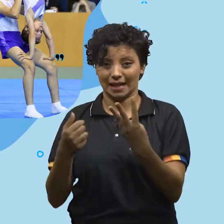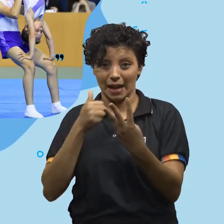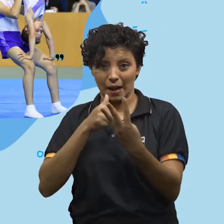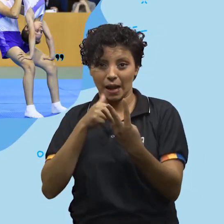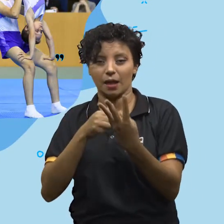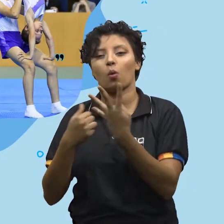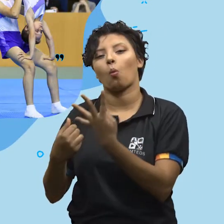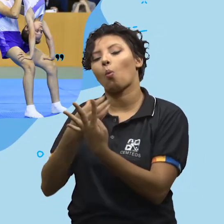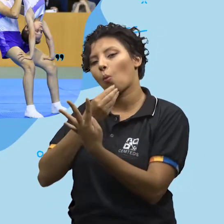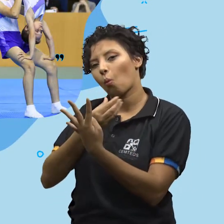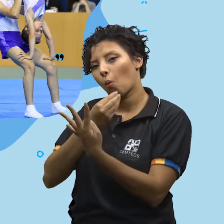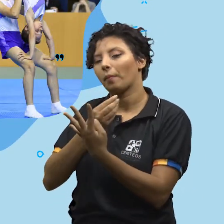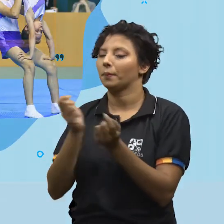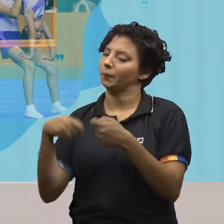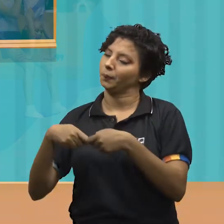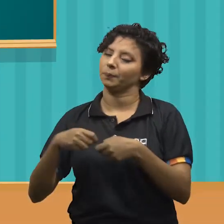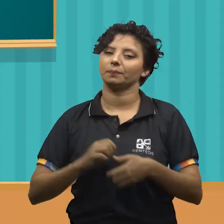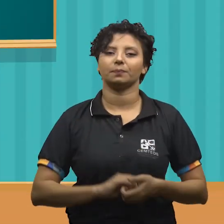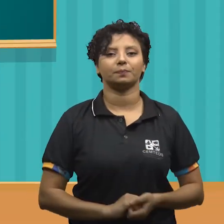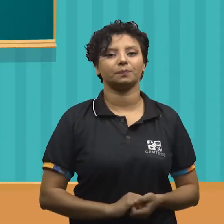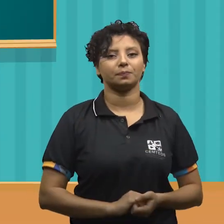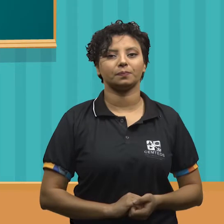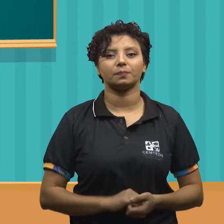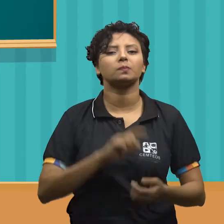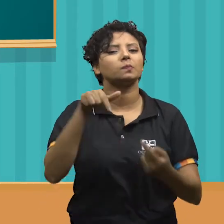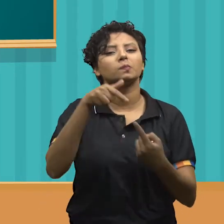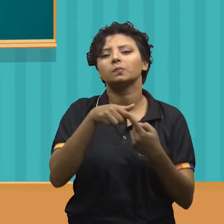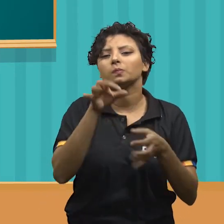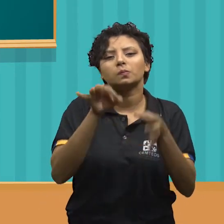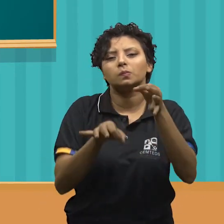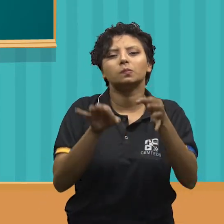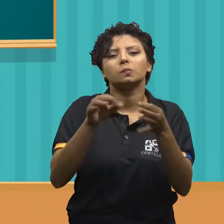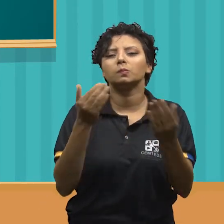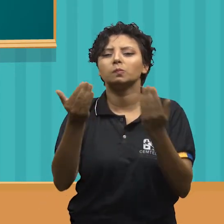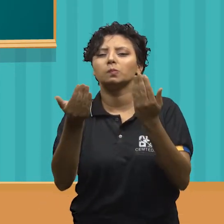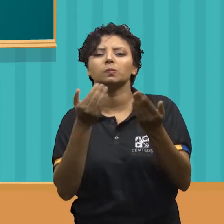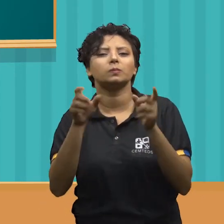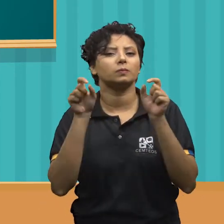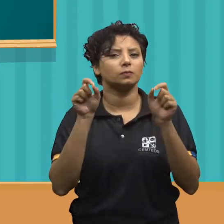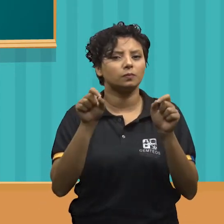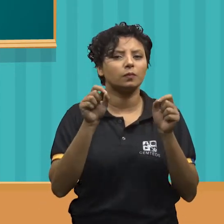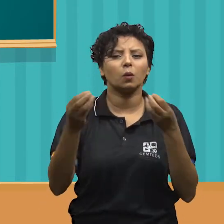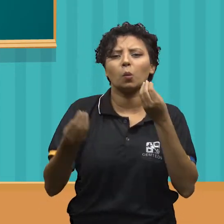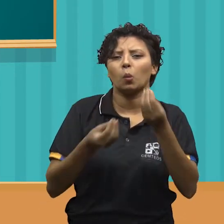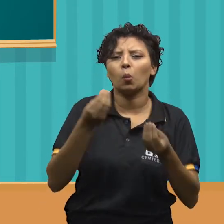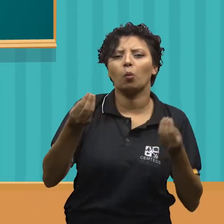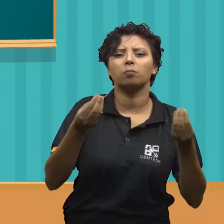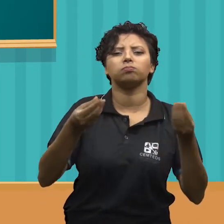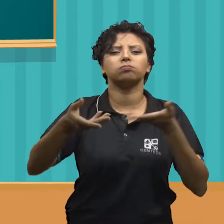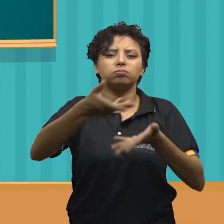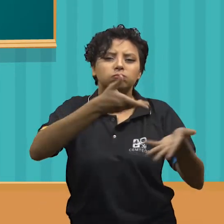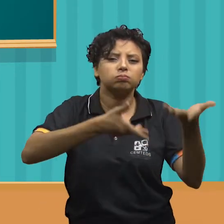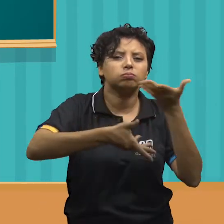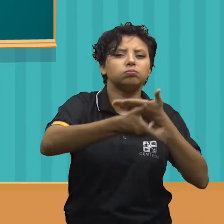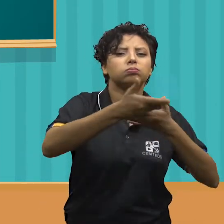feminino e quadro masculino. O objetivo dos juízes nos torneios é avaliar o nível de harmonia, execução com